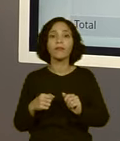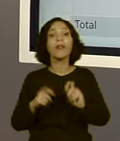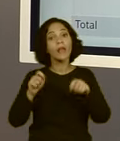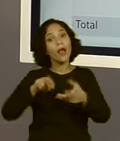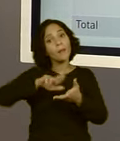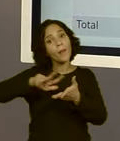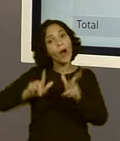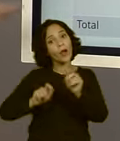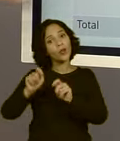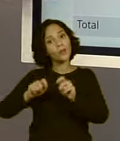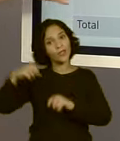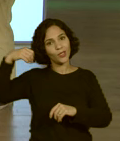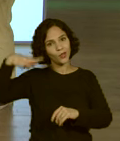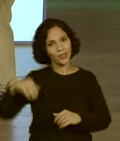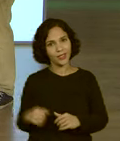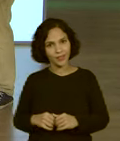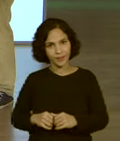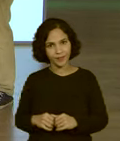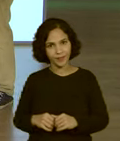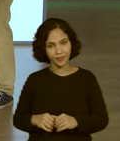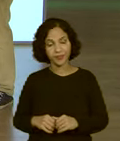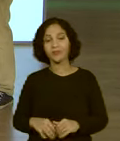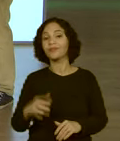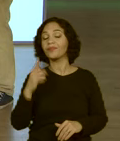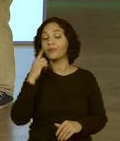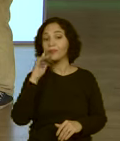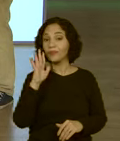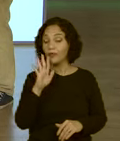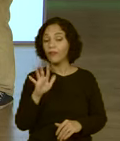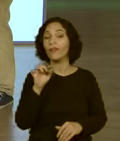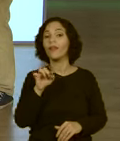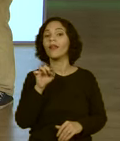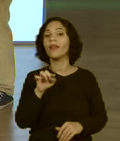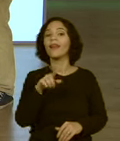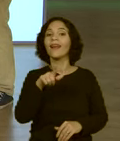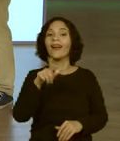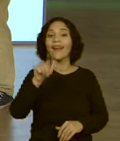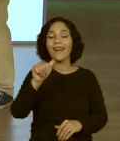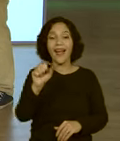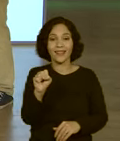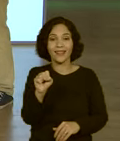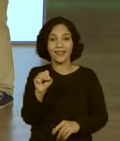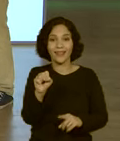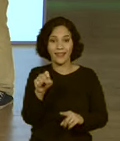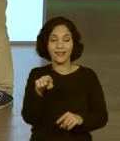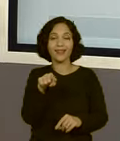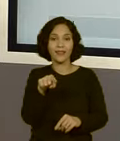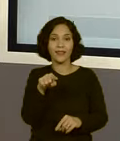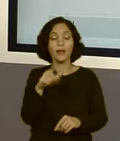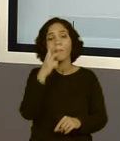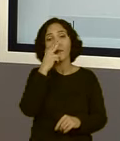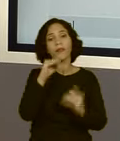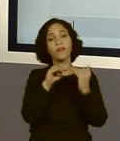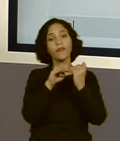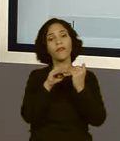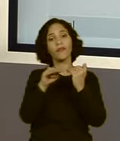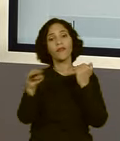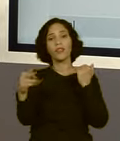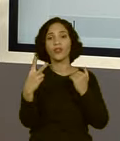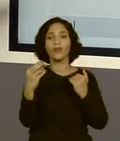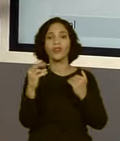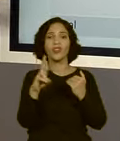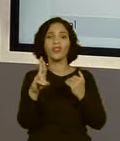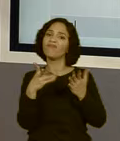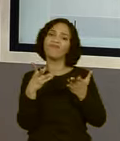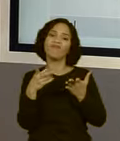economizar energia. Gás. Aqui, a gente tem um gasto fixo, né? Praticamente, de R$,00. Então,